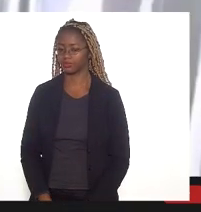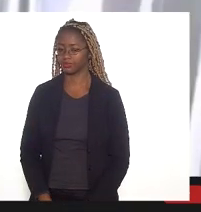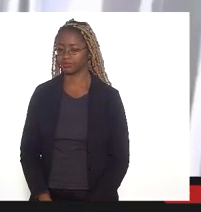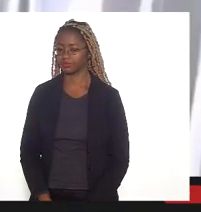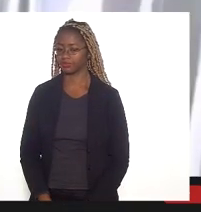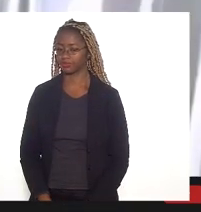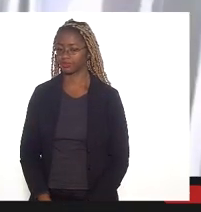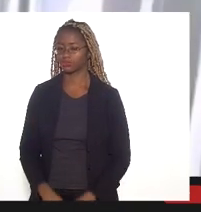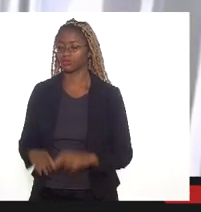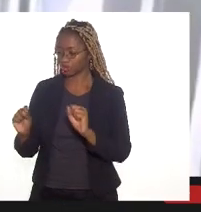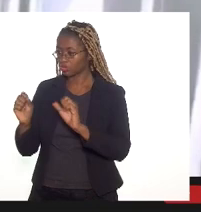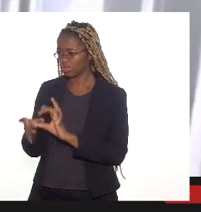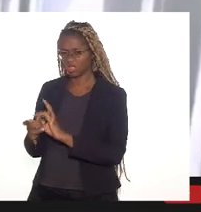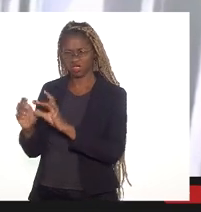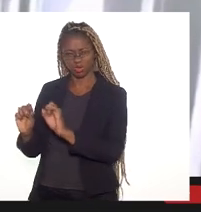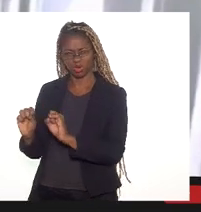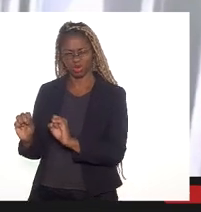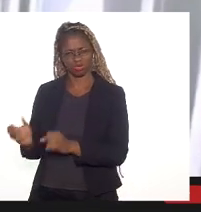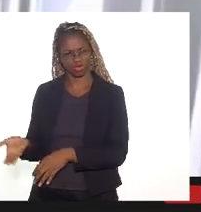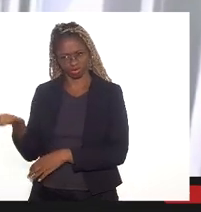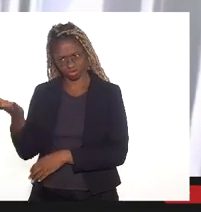Por gentileza, claro, por favor.